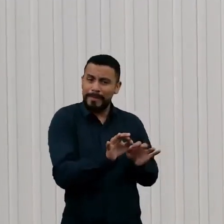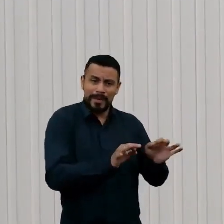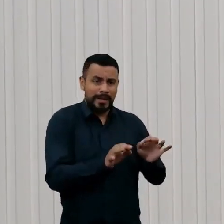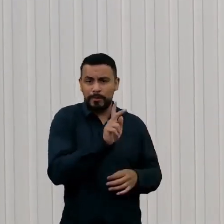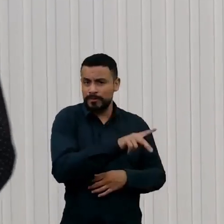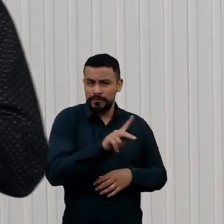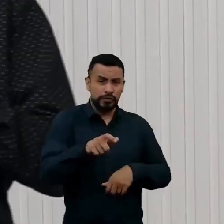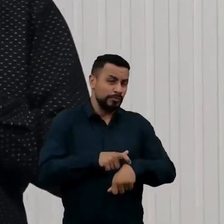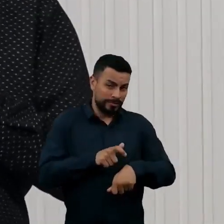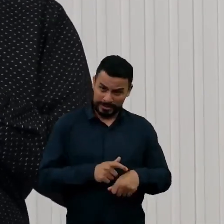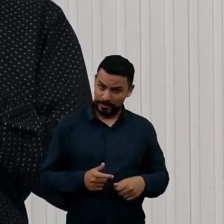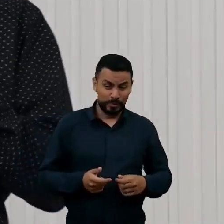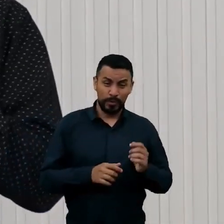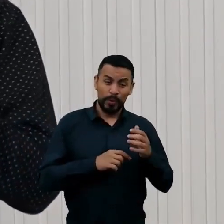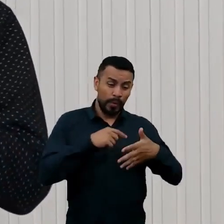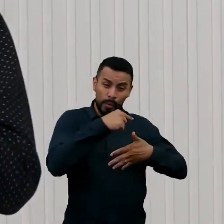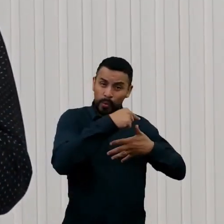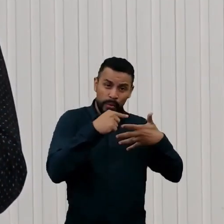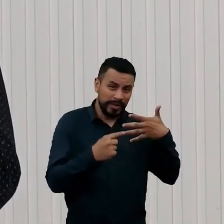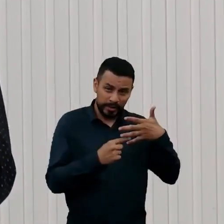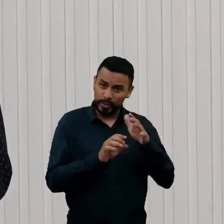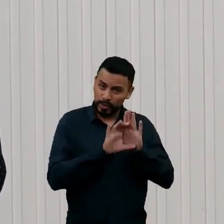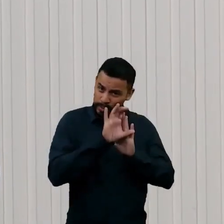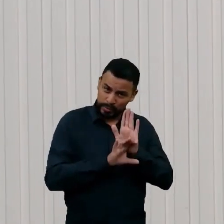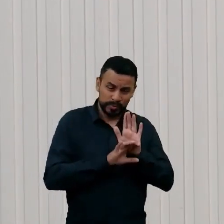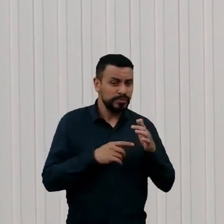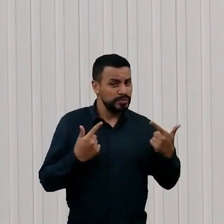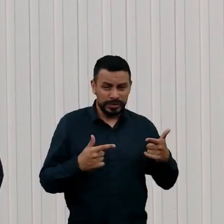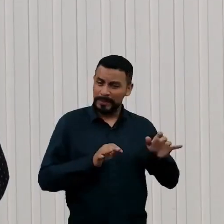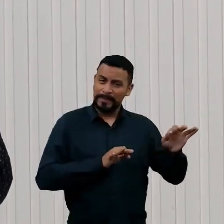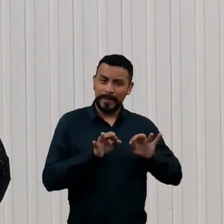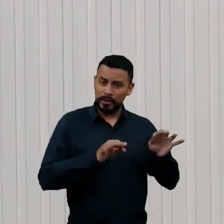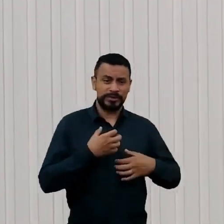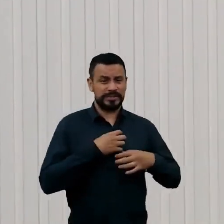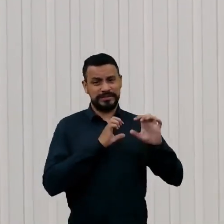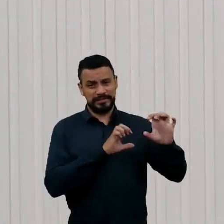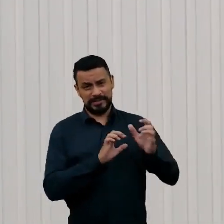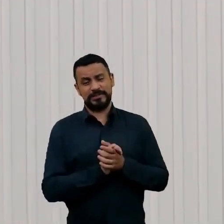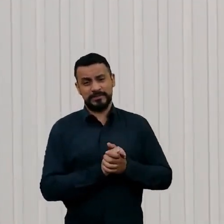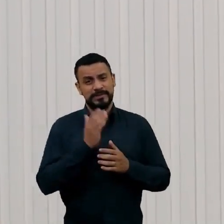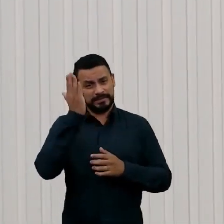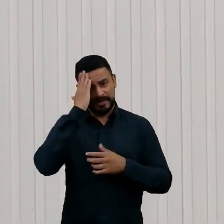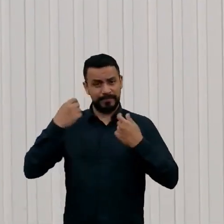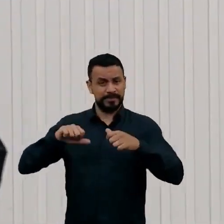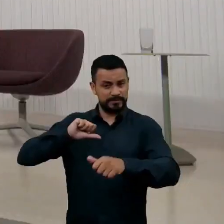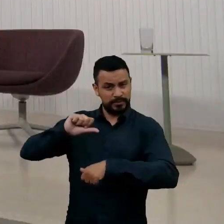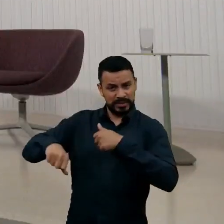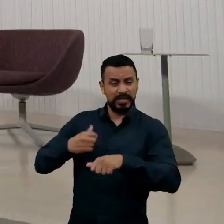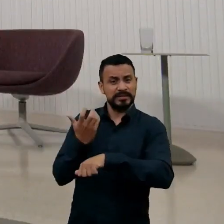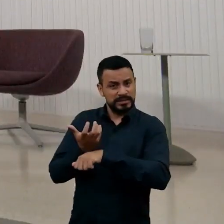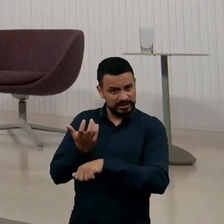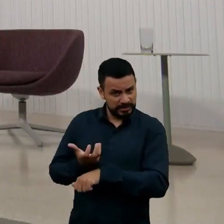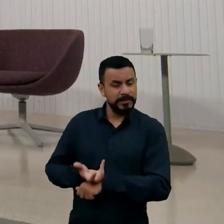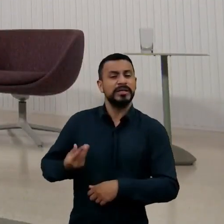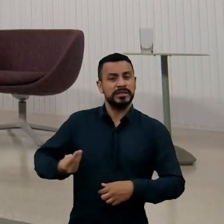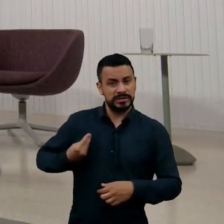currículo. Ele não foi montado dessa forma, arquitetado dessa forma. Claro que temos que modernizar as disciplinas existentes. O